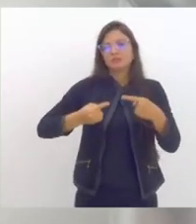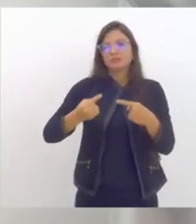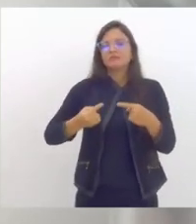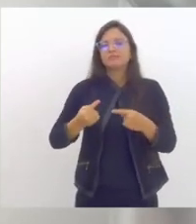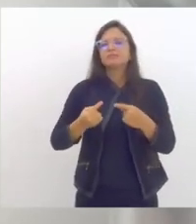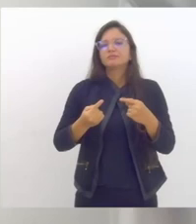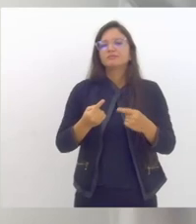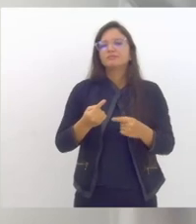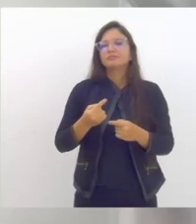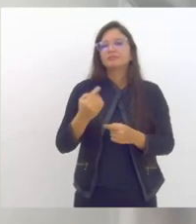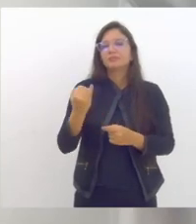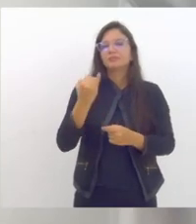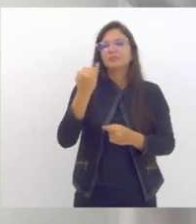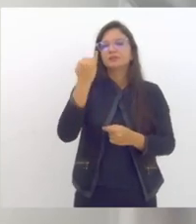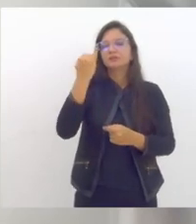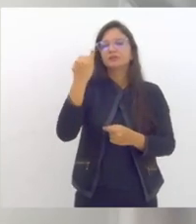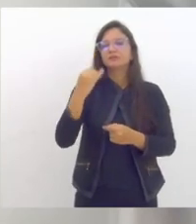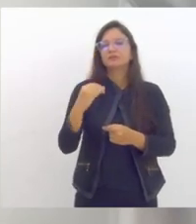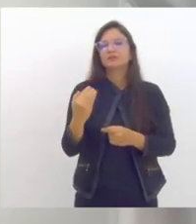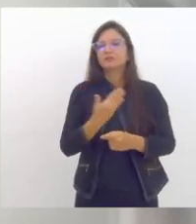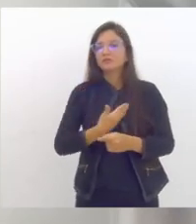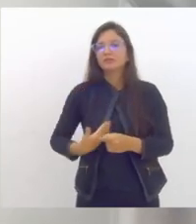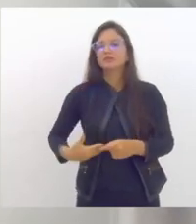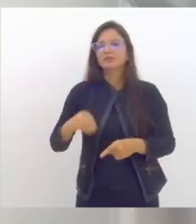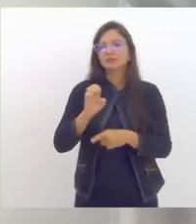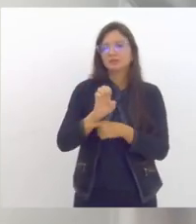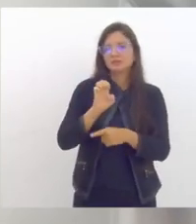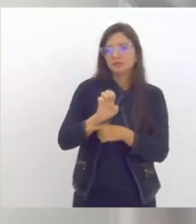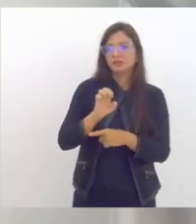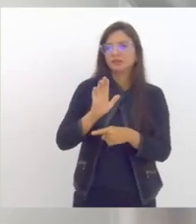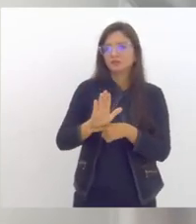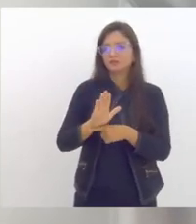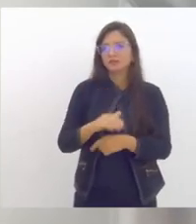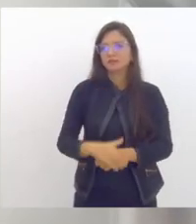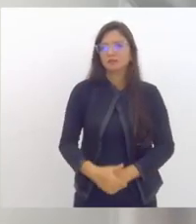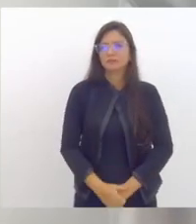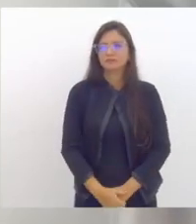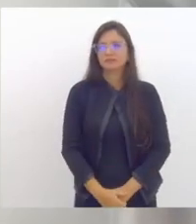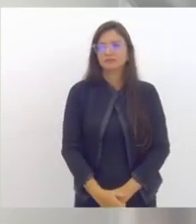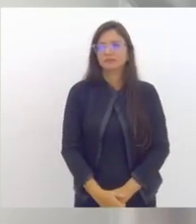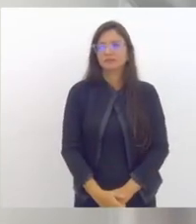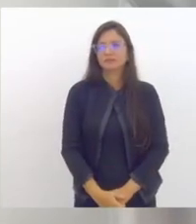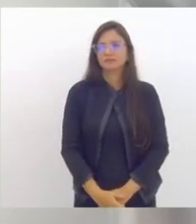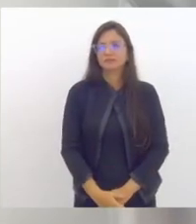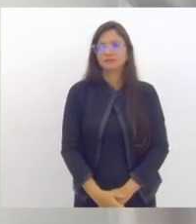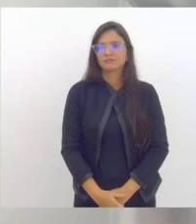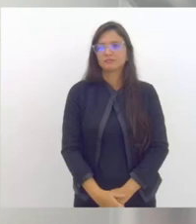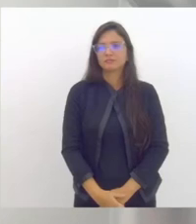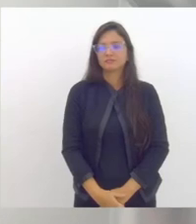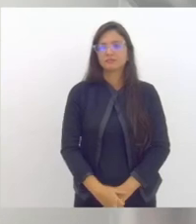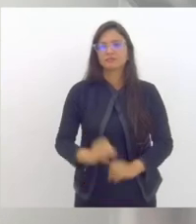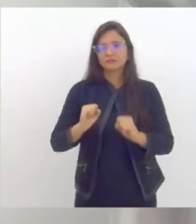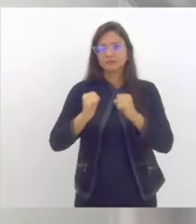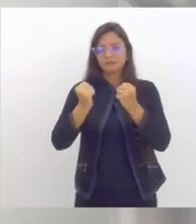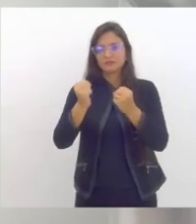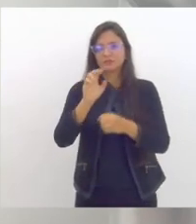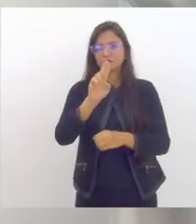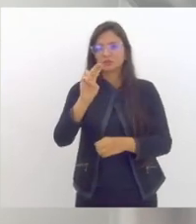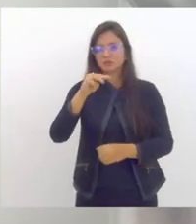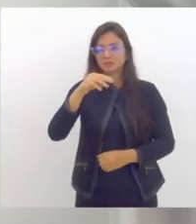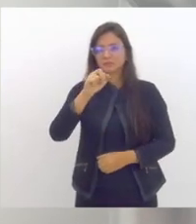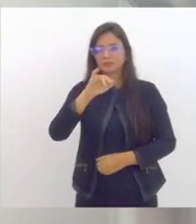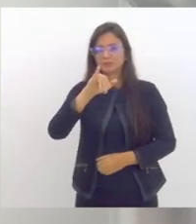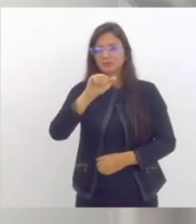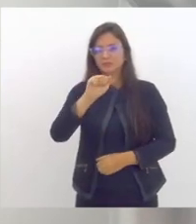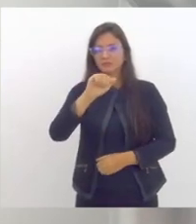estruturada de governo de estado para lidar com essa situação mas bom defensora Maria Carmen obrigado pela